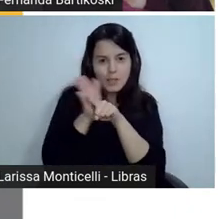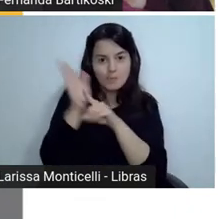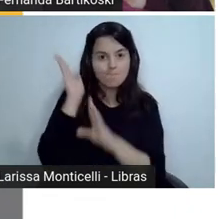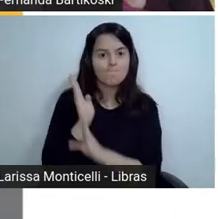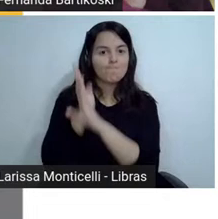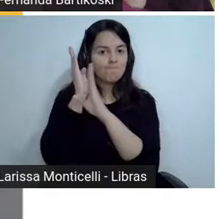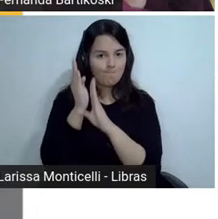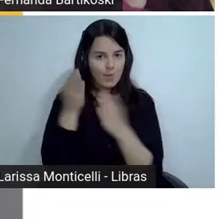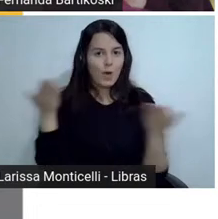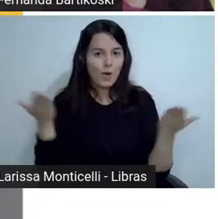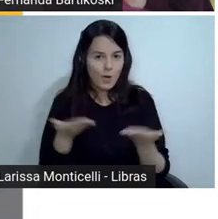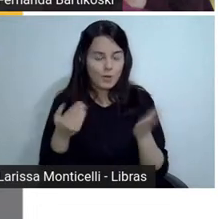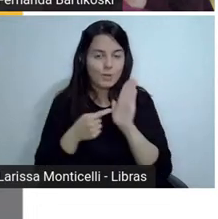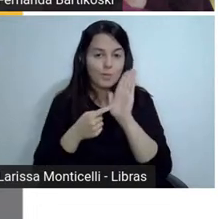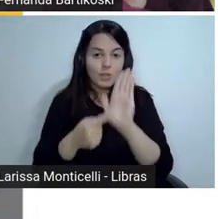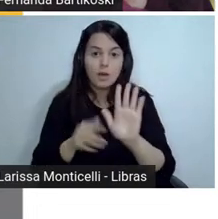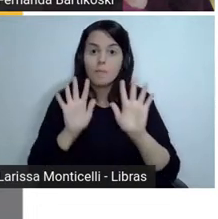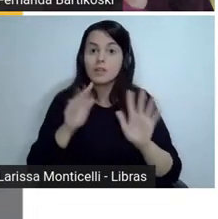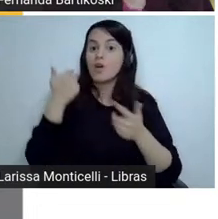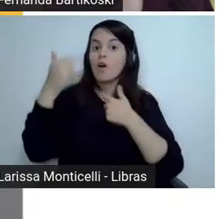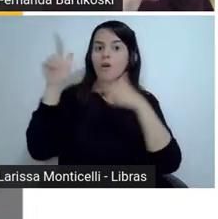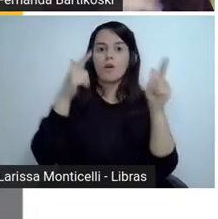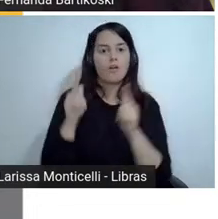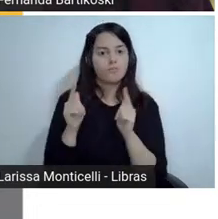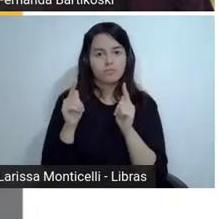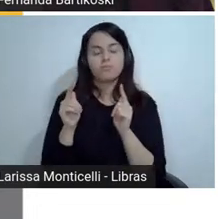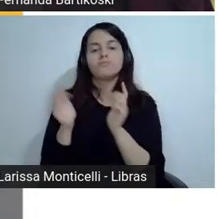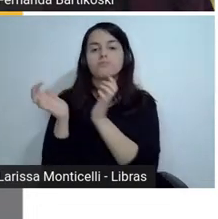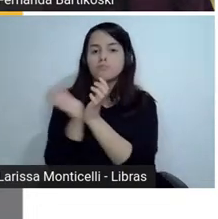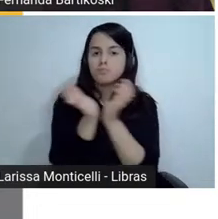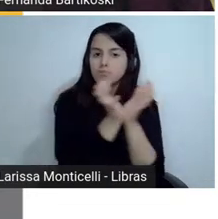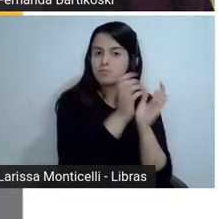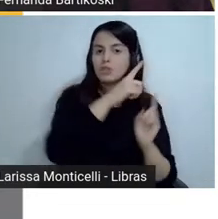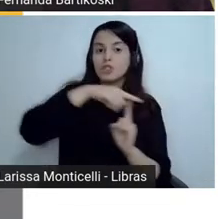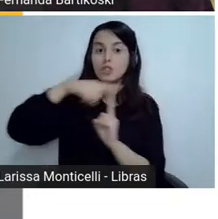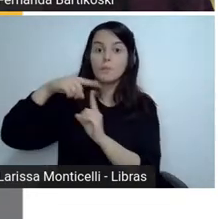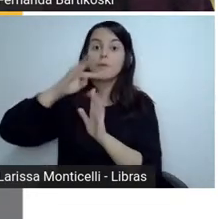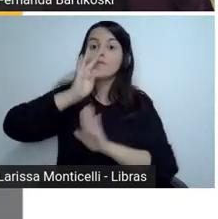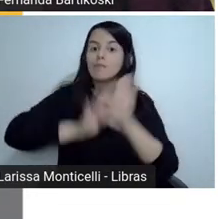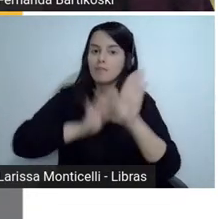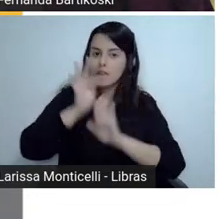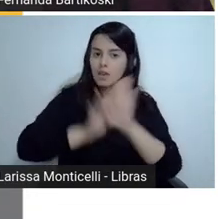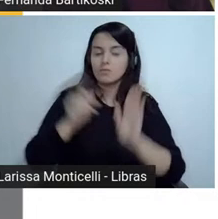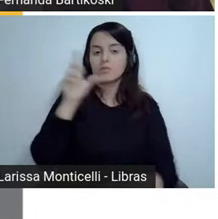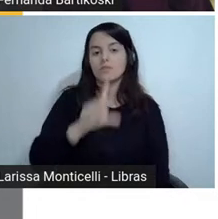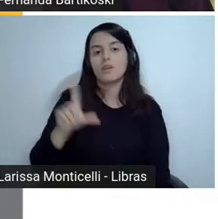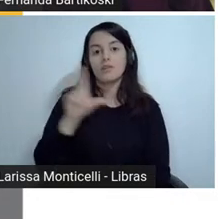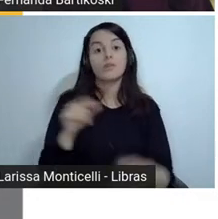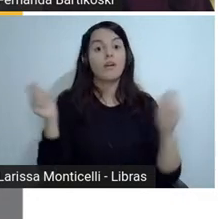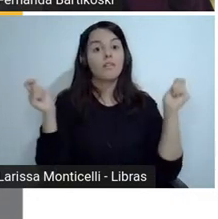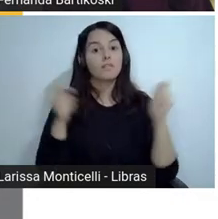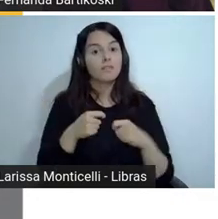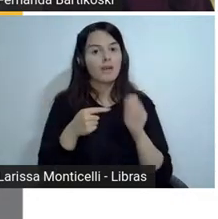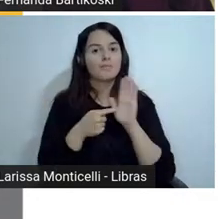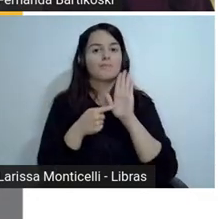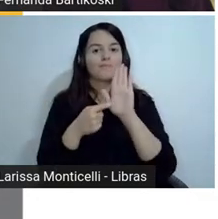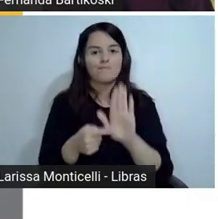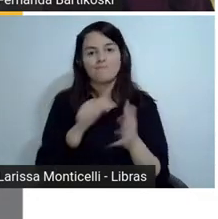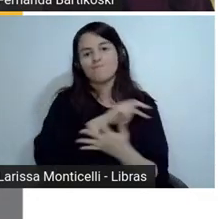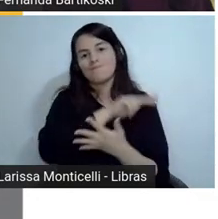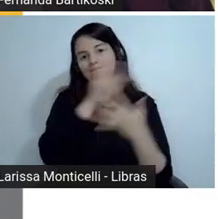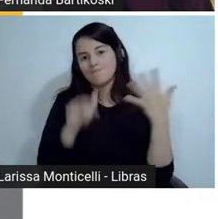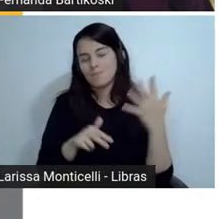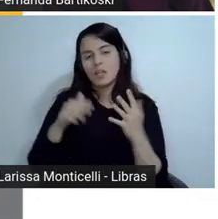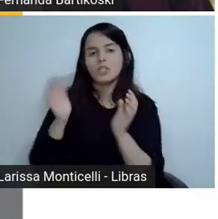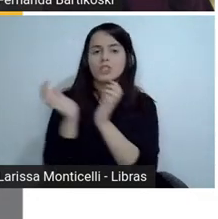Mas outros textos literários podem aparecer também, né? De outros gêneros, outras literaturas. Então a gente